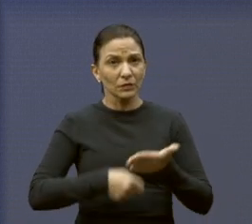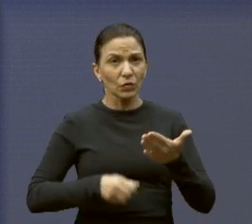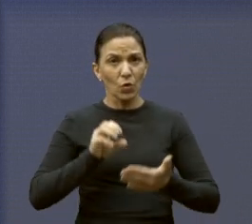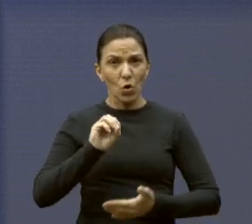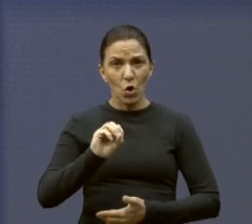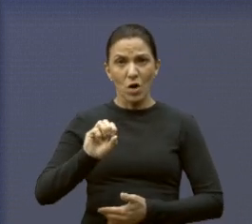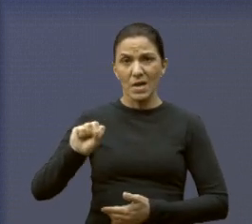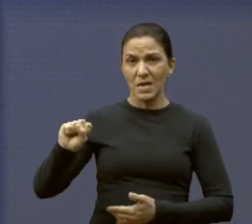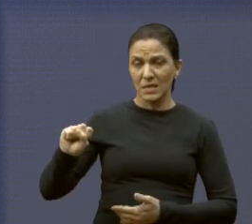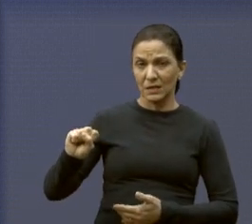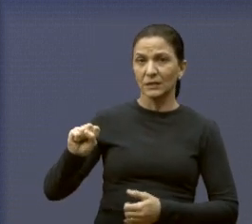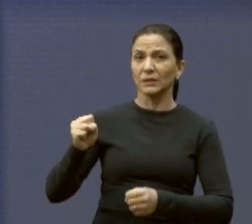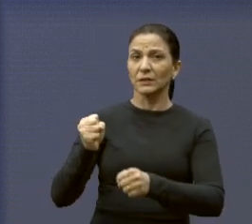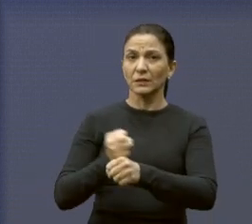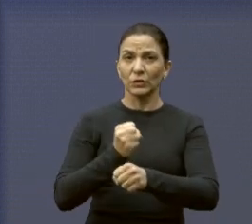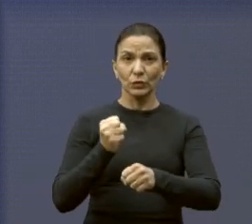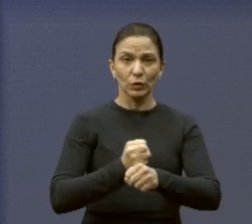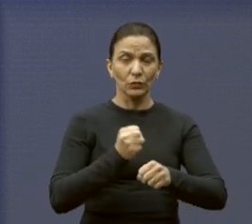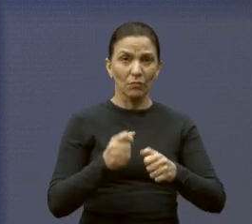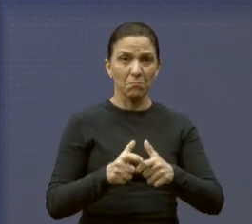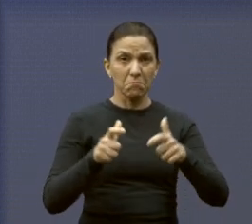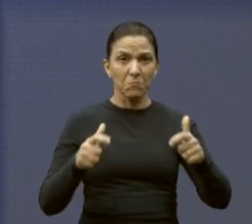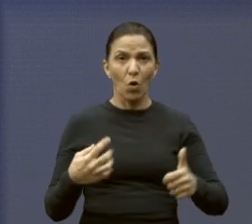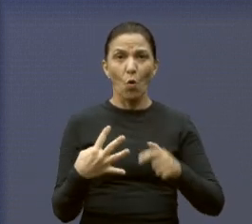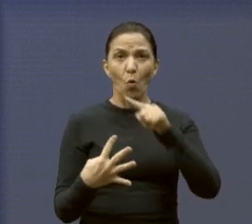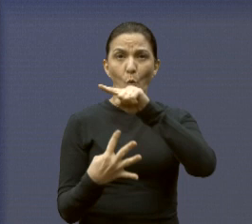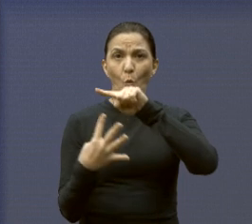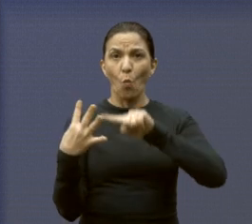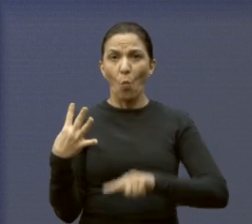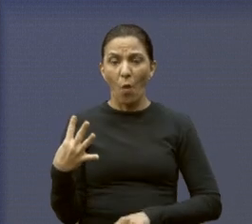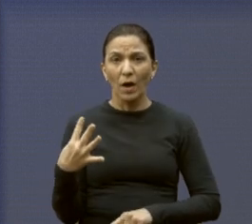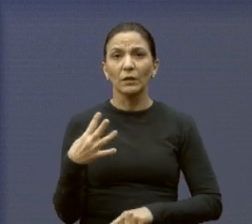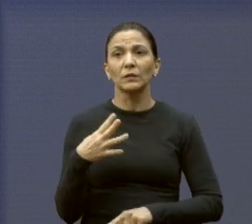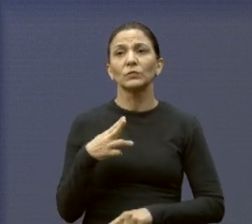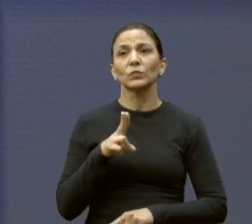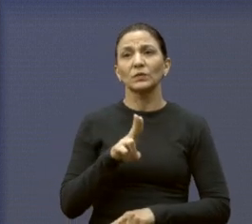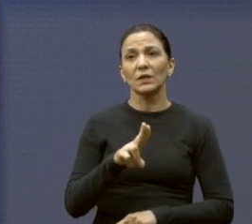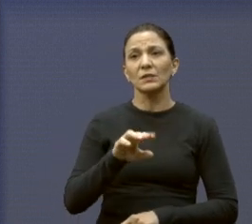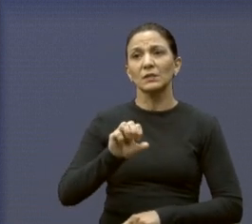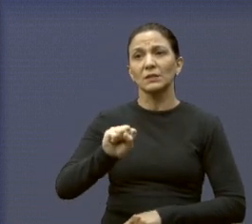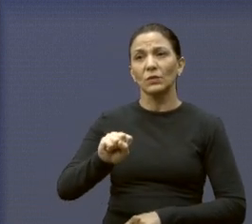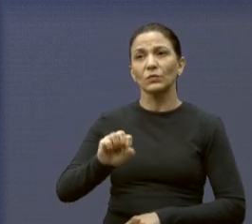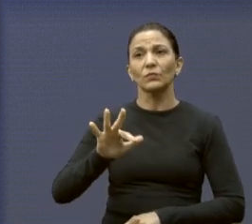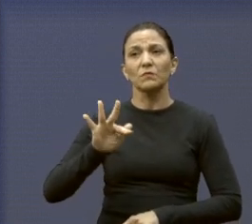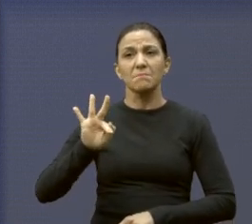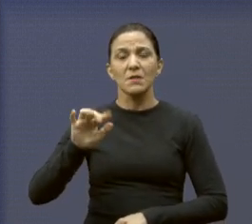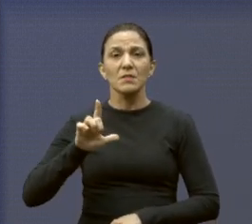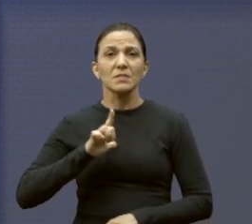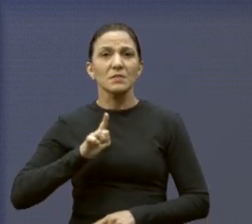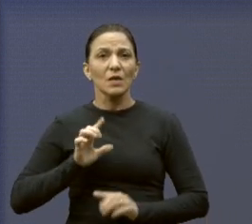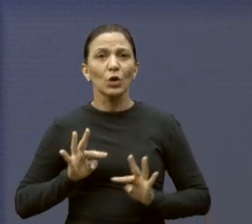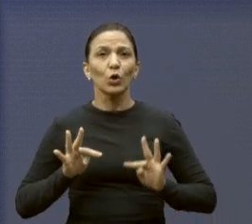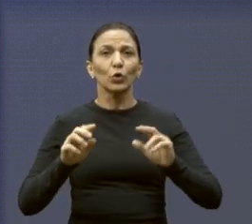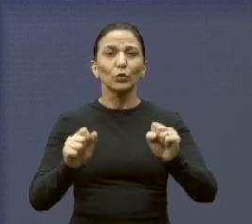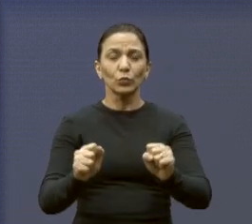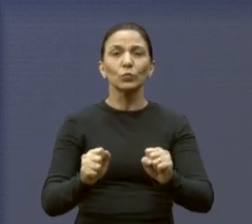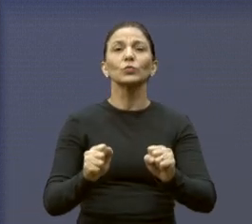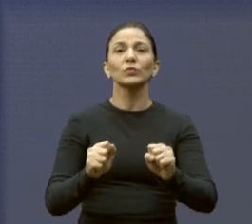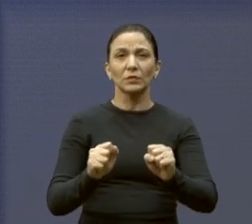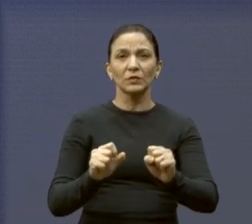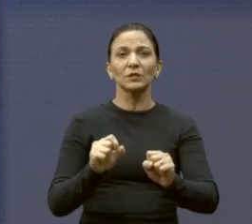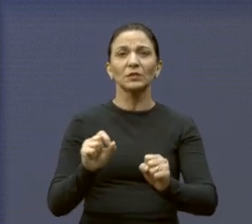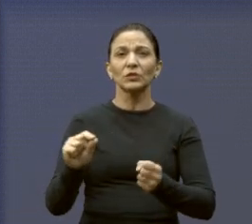serviço para reforma e ampliação de quatro unidades de saúde de Araraquara. Todas foram contempladas